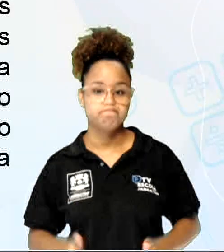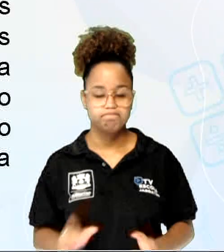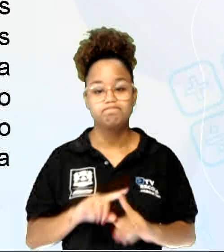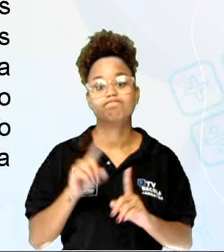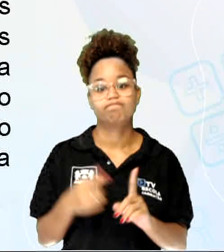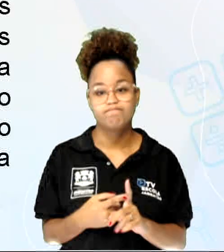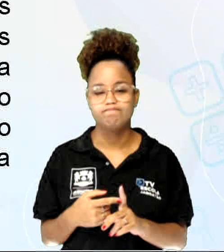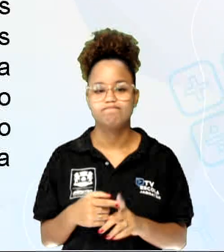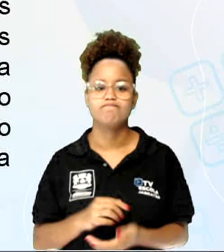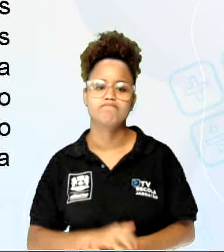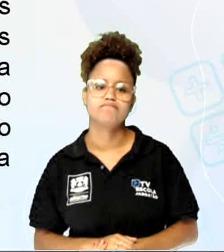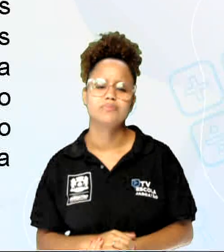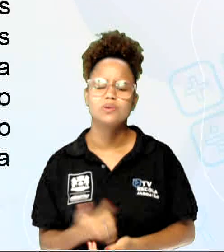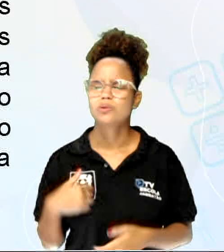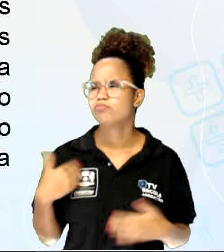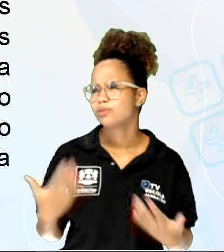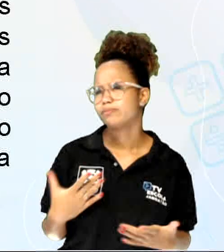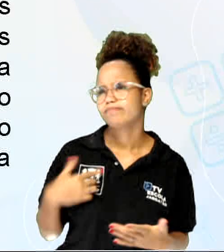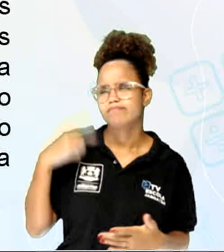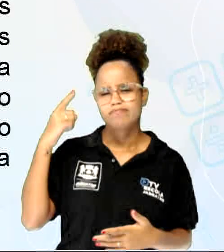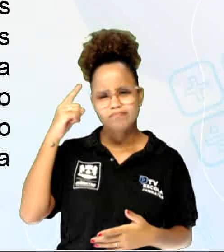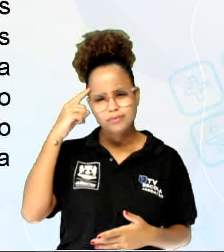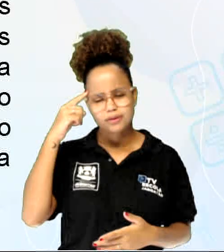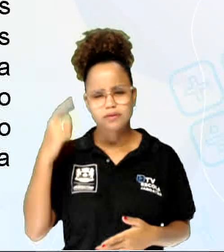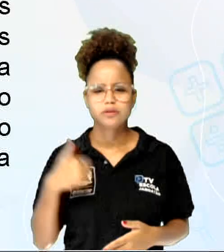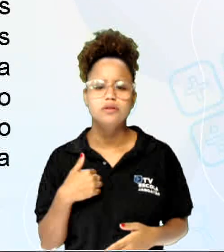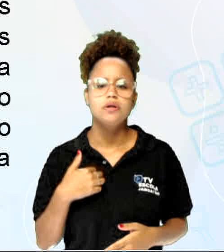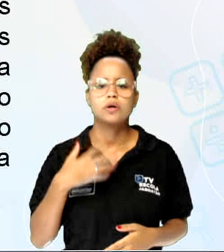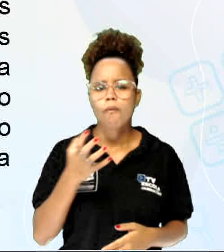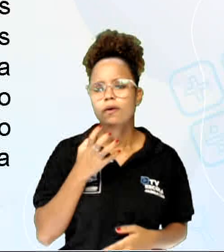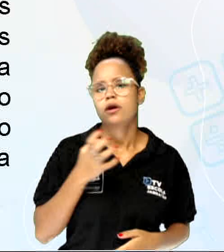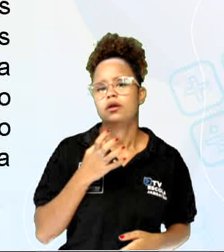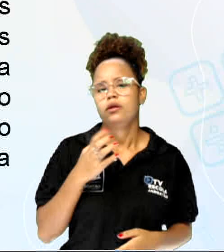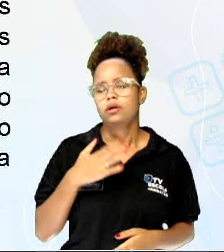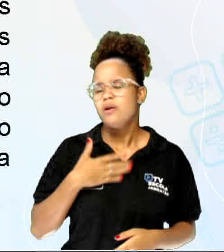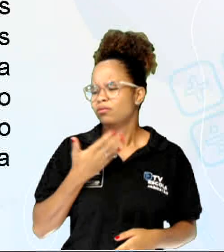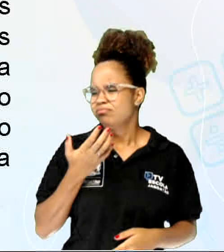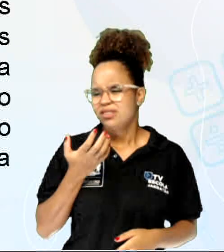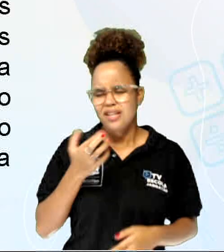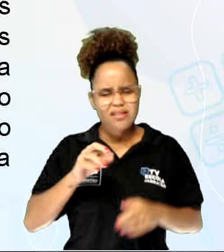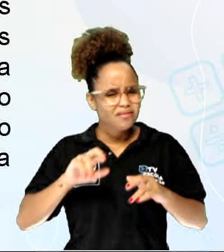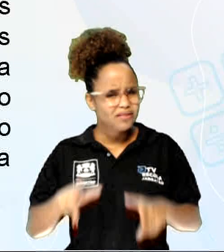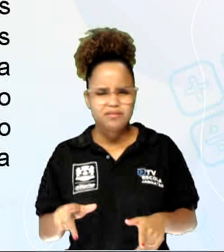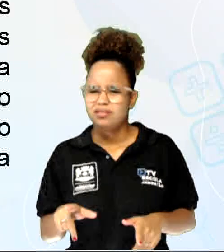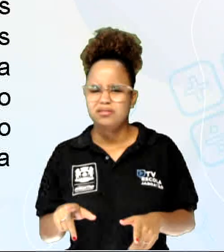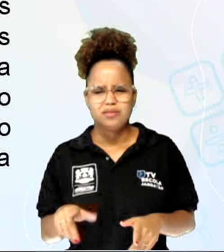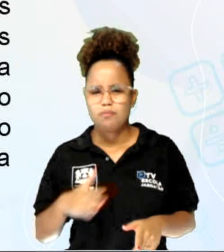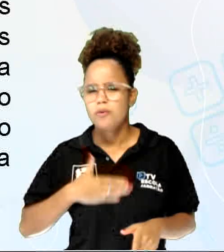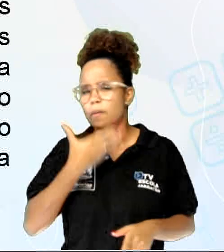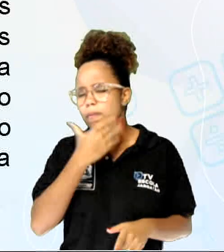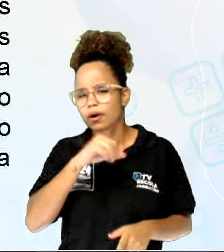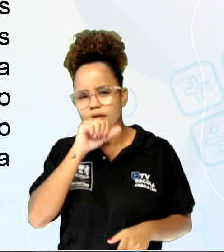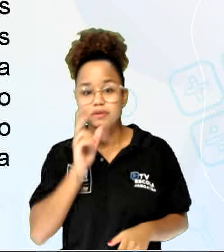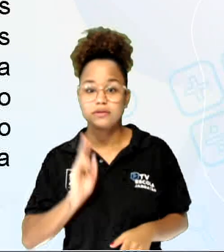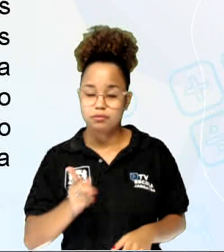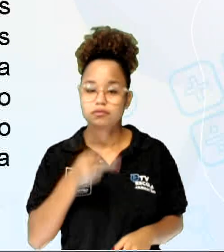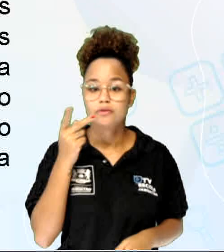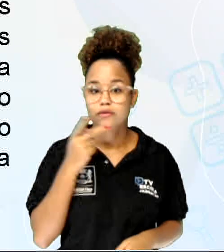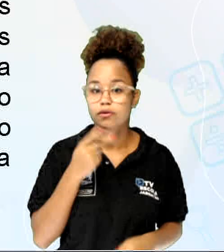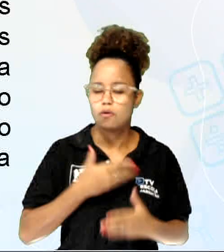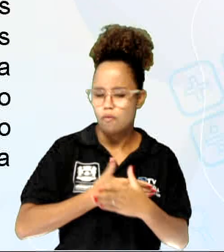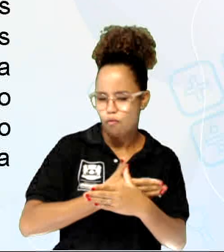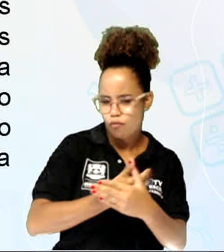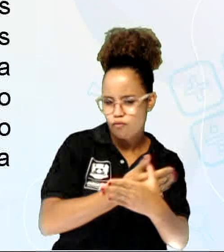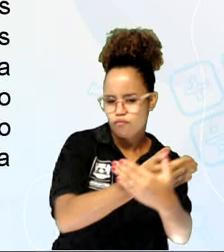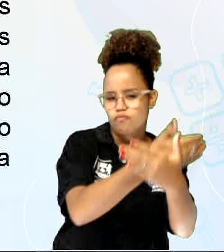Eu decidi muito cedo que comigo as coisas não seriam assim. Meu pai sempre disse, Malala será